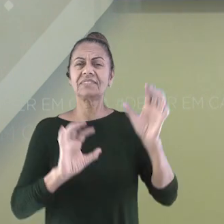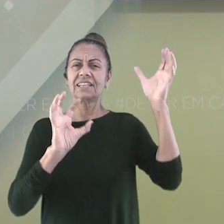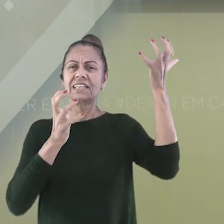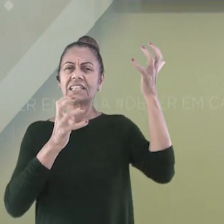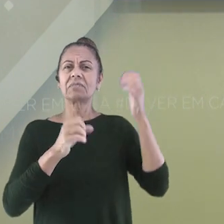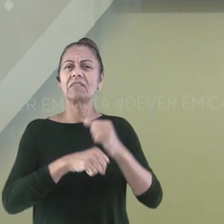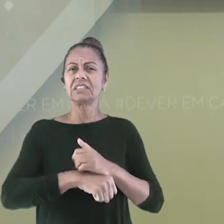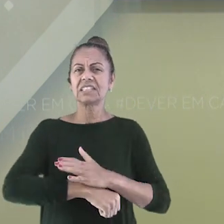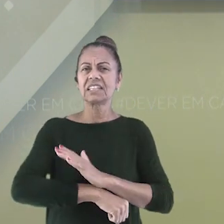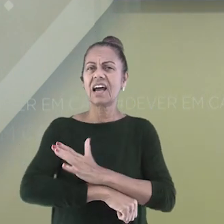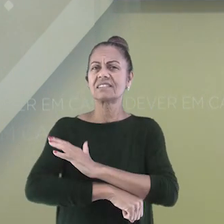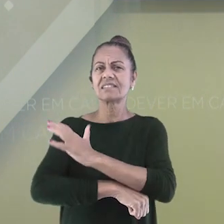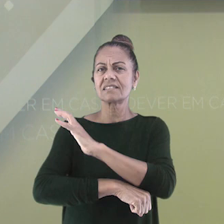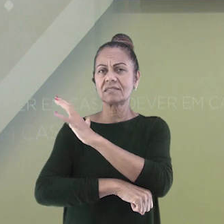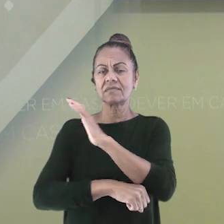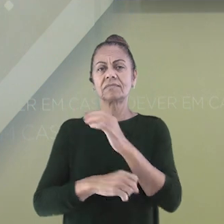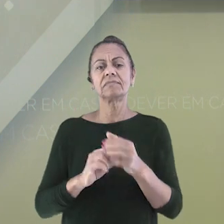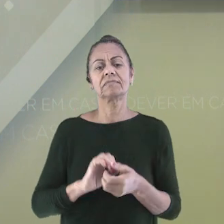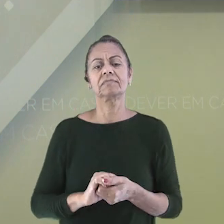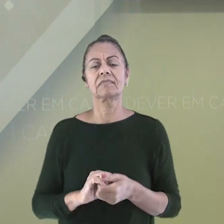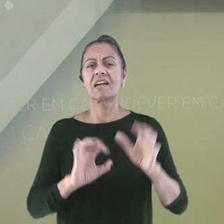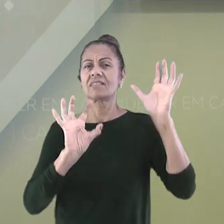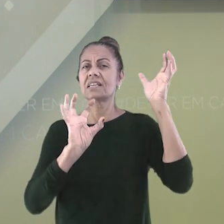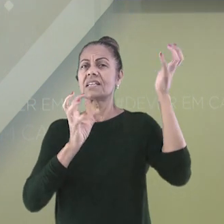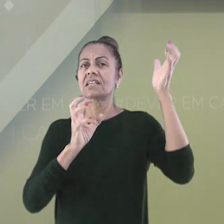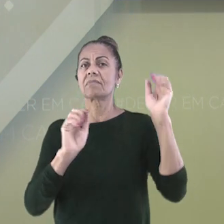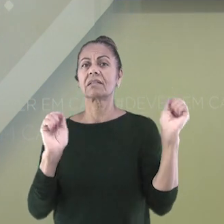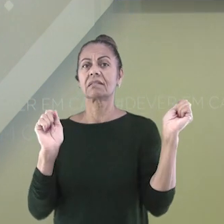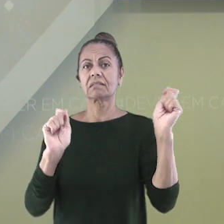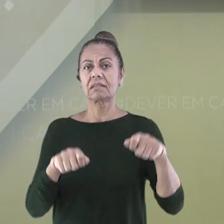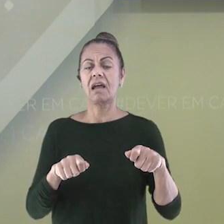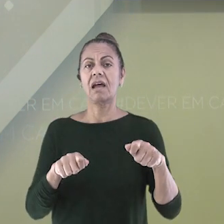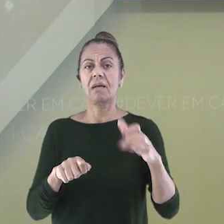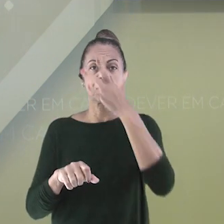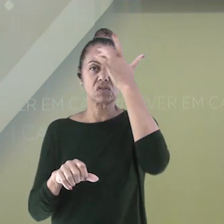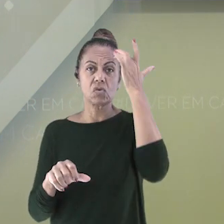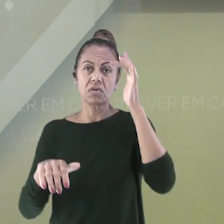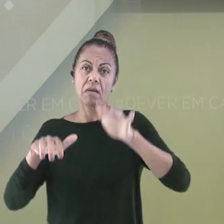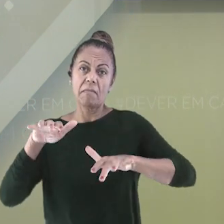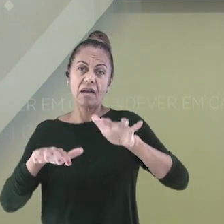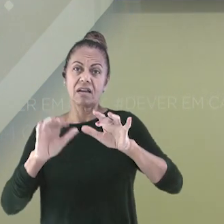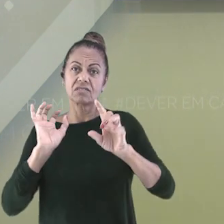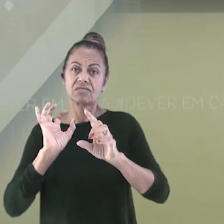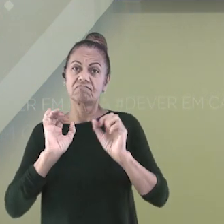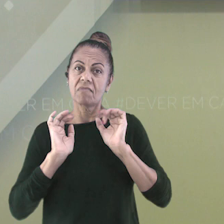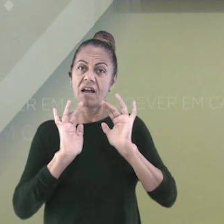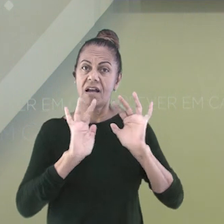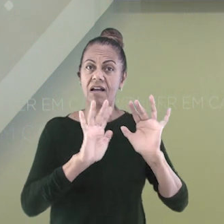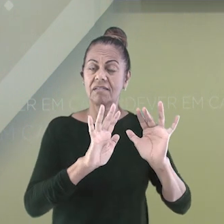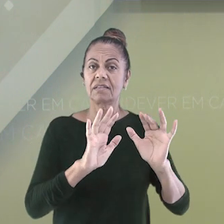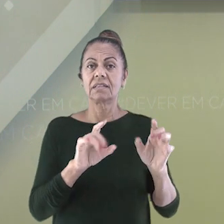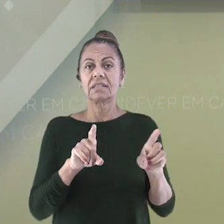relevo. Um tipo de clima pode atrair mais pessoas para uma determinada região. Assim como a vegetação